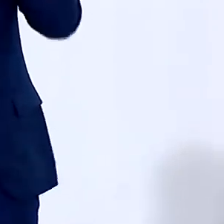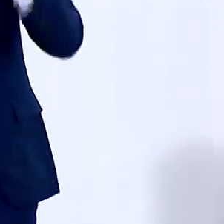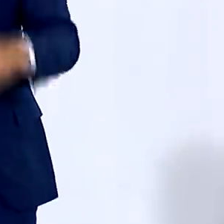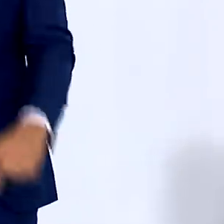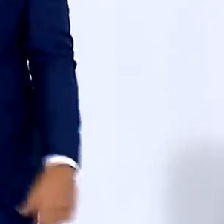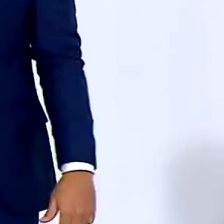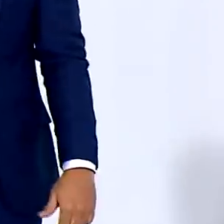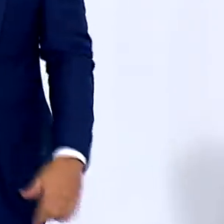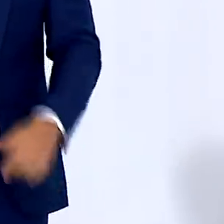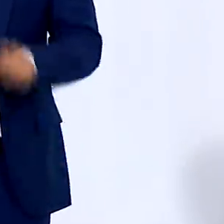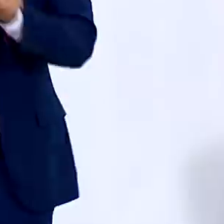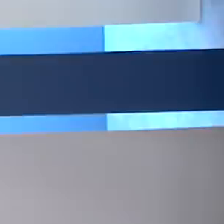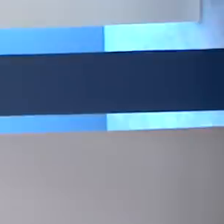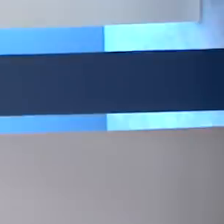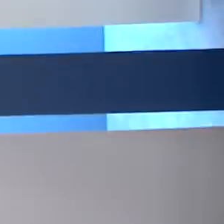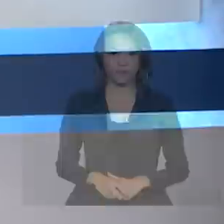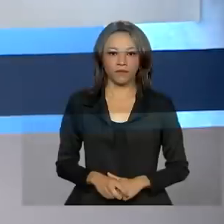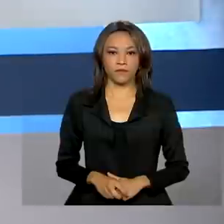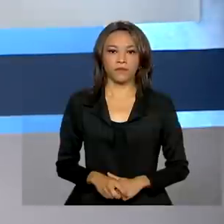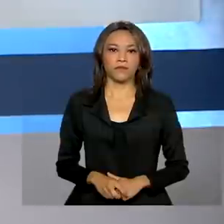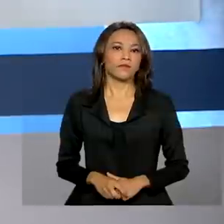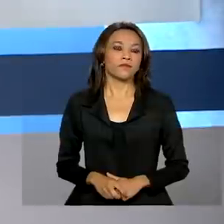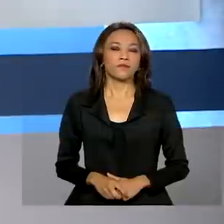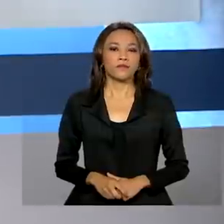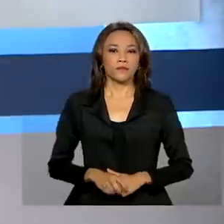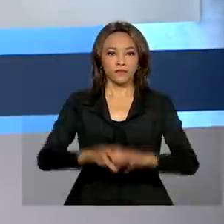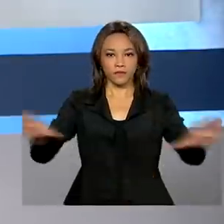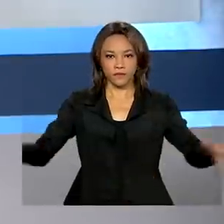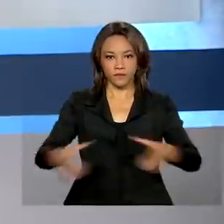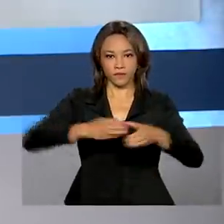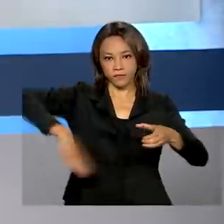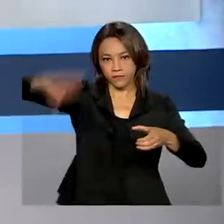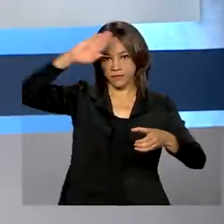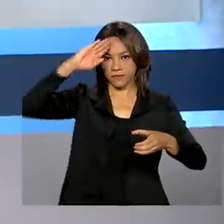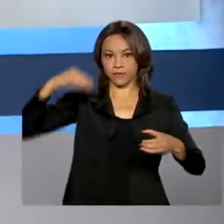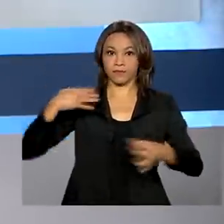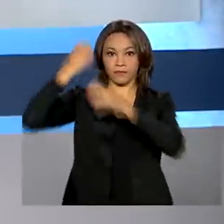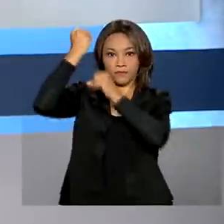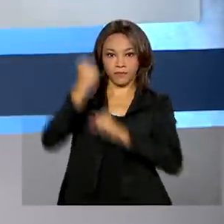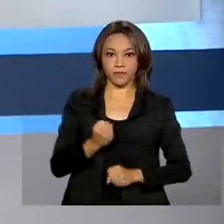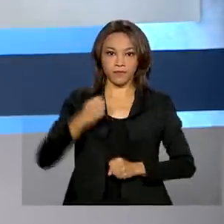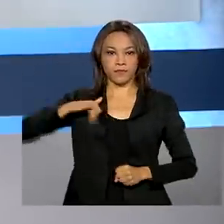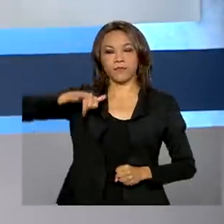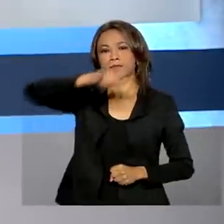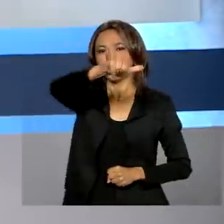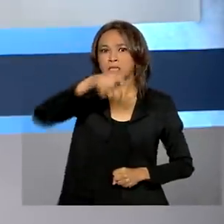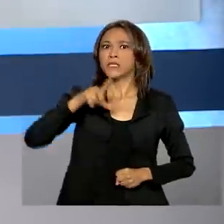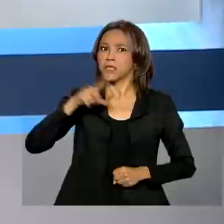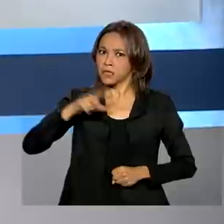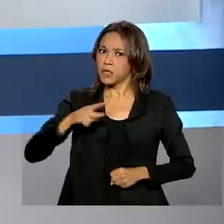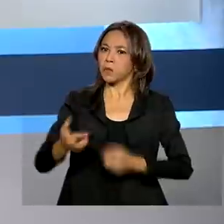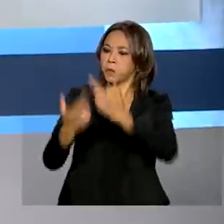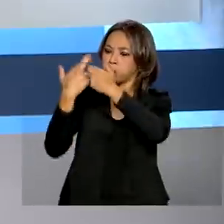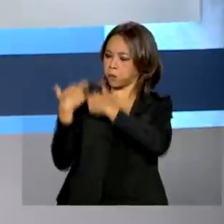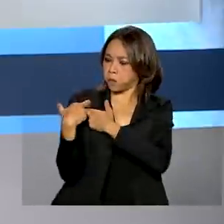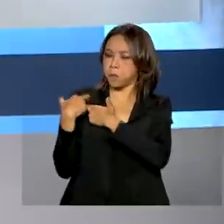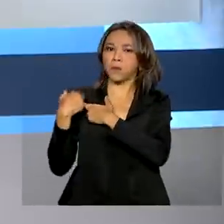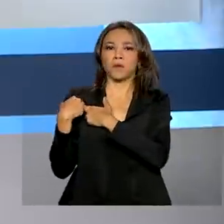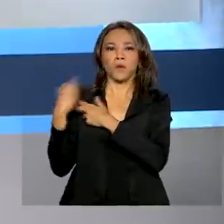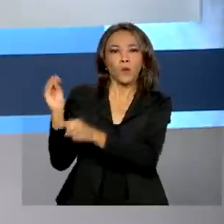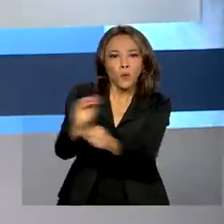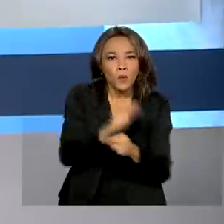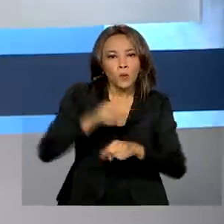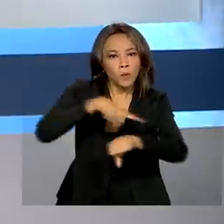às organizações criminosas. As Forças Armadas exercem um papel que vai além da defesa do território e da soberania